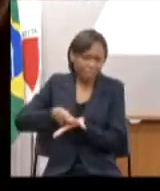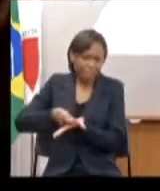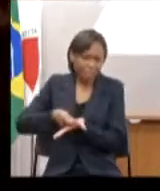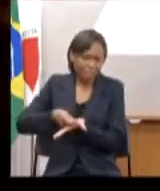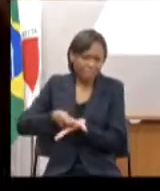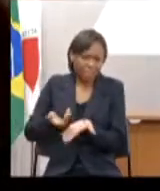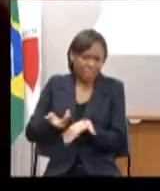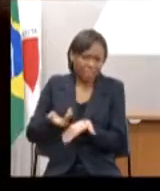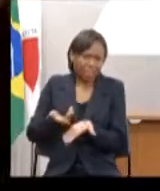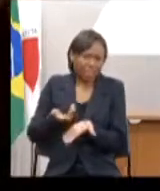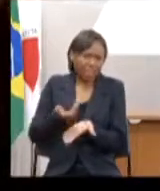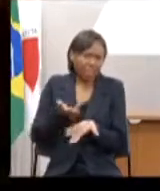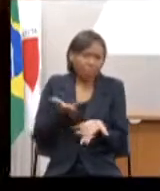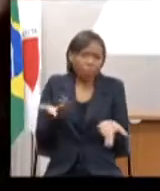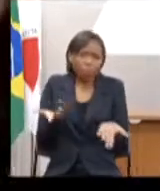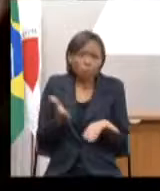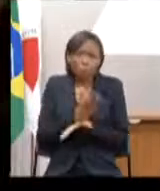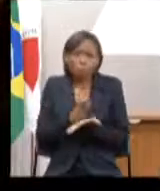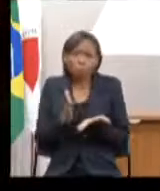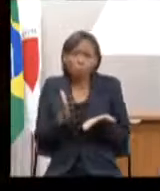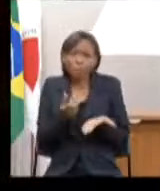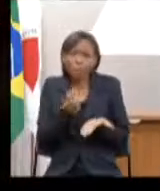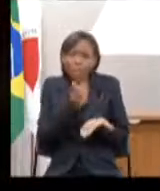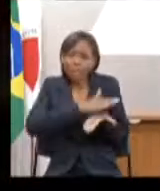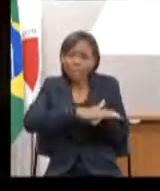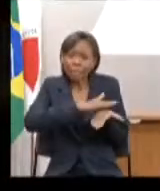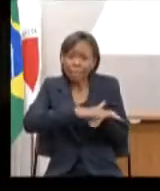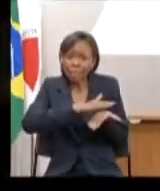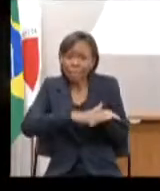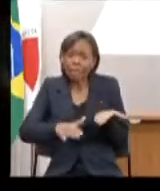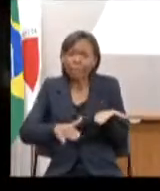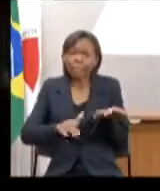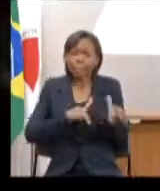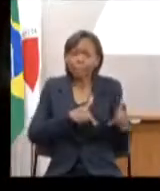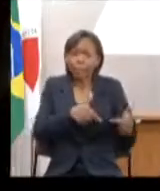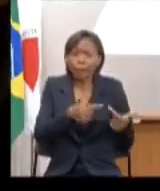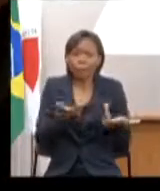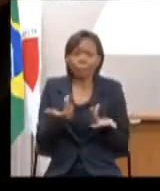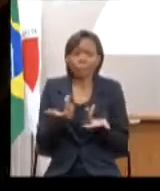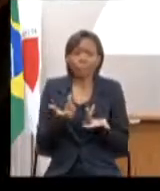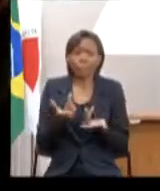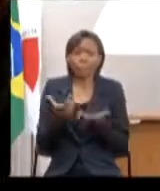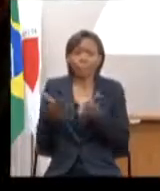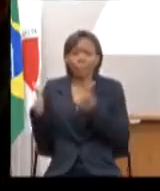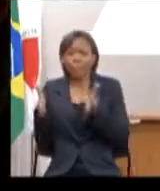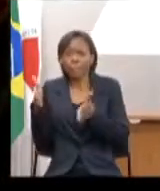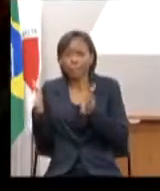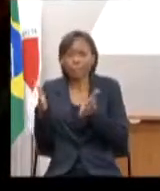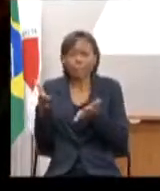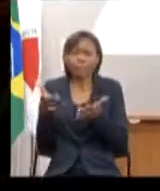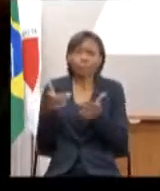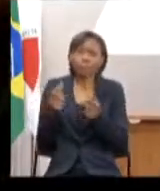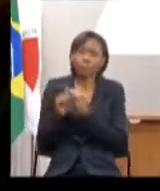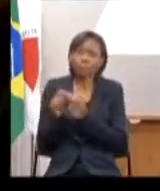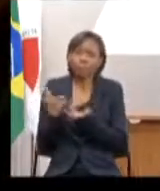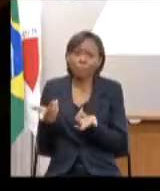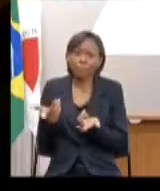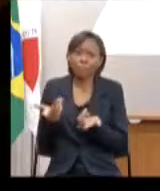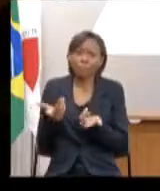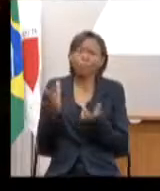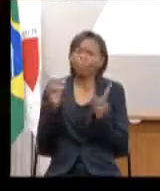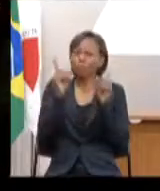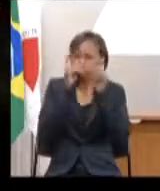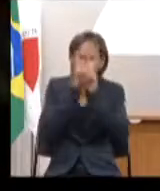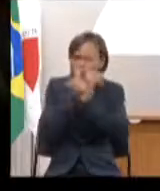despesas já empenhadas e nada realizadas, isso desfigura muito, o orçamento dificulta